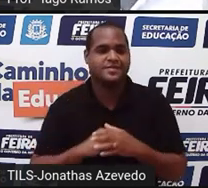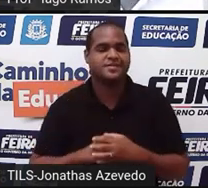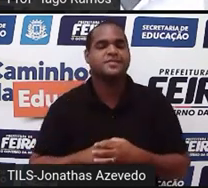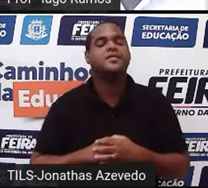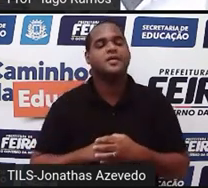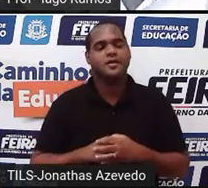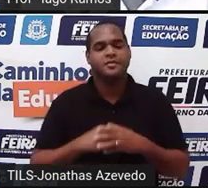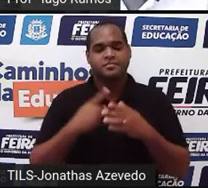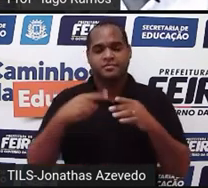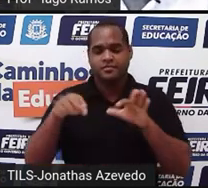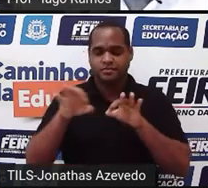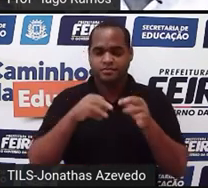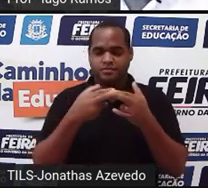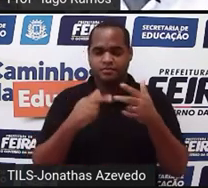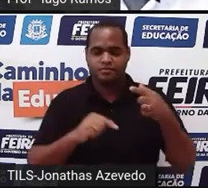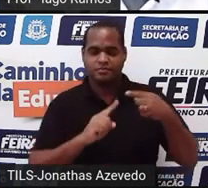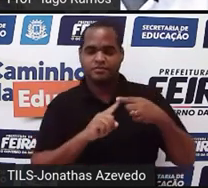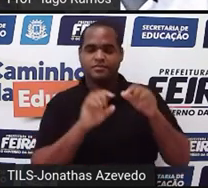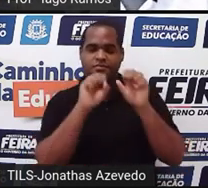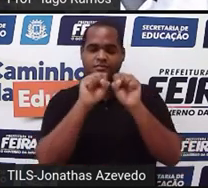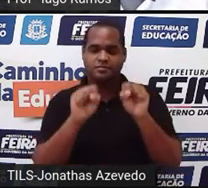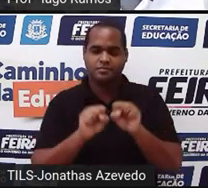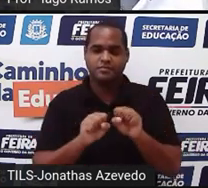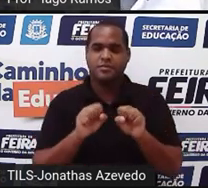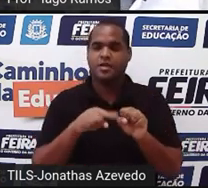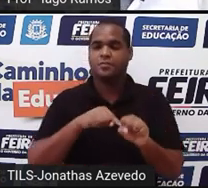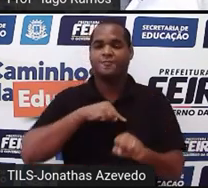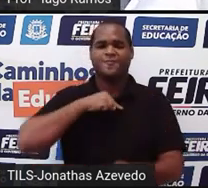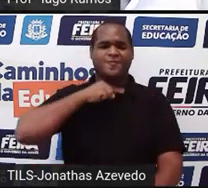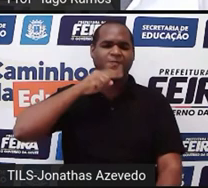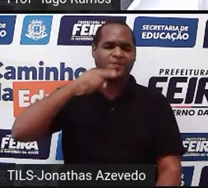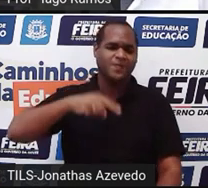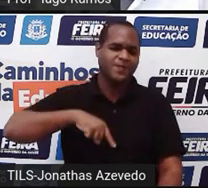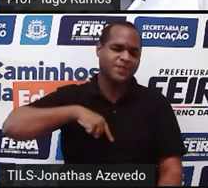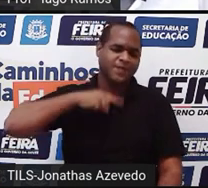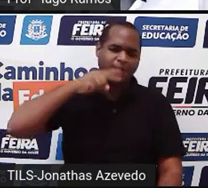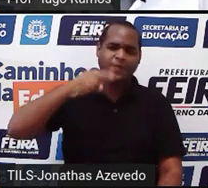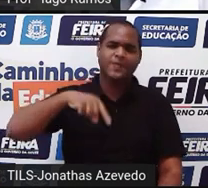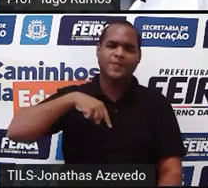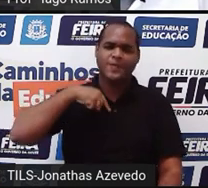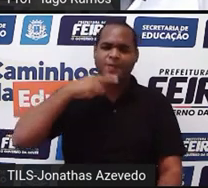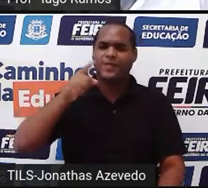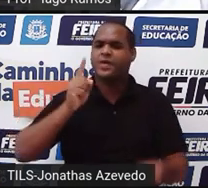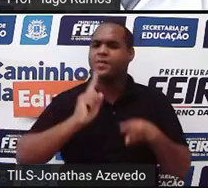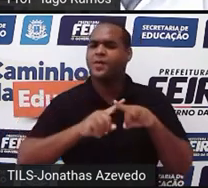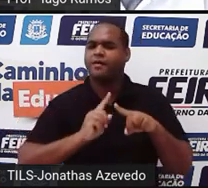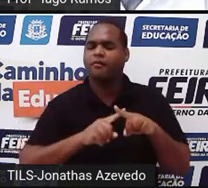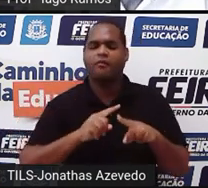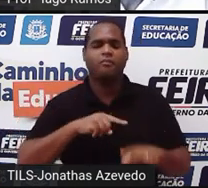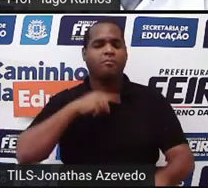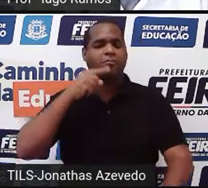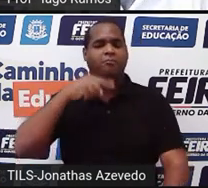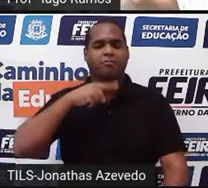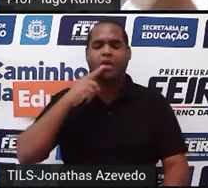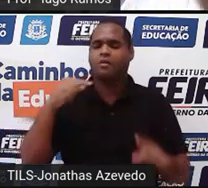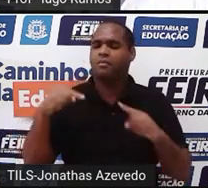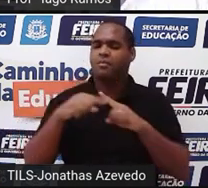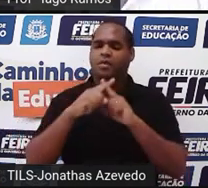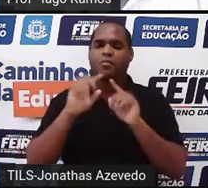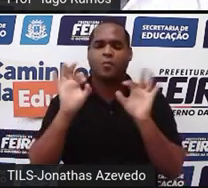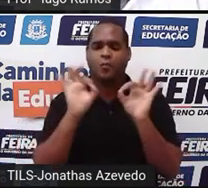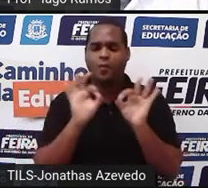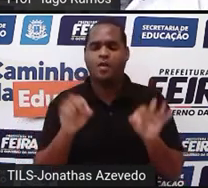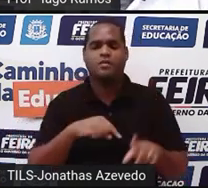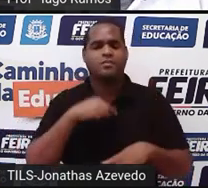a gente diz que esse sistema é um sistema impossível. E por que impossível? Não tem cruzamento, não tem